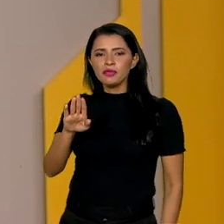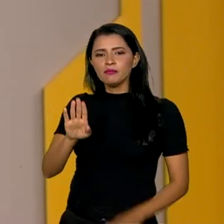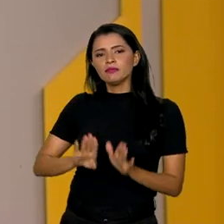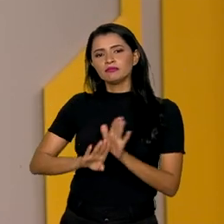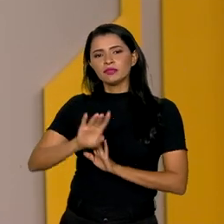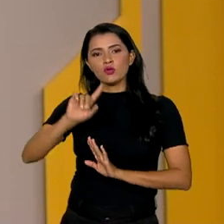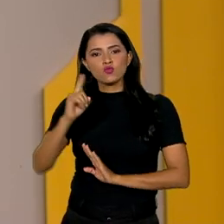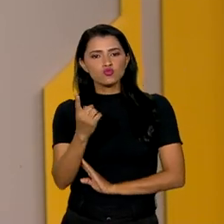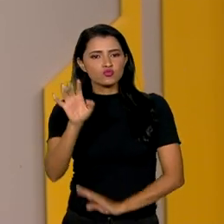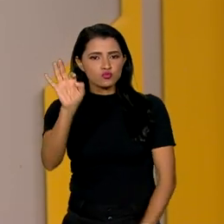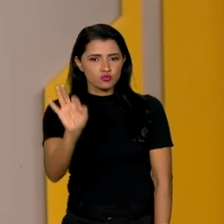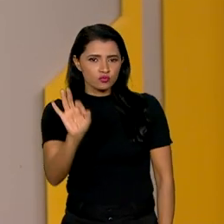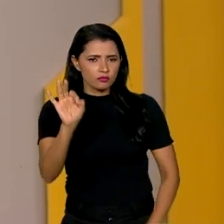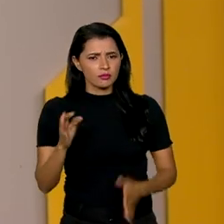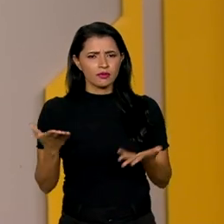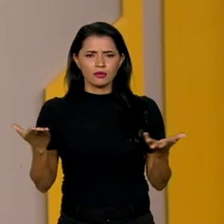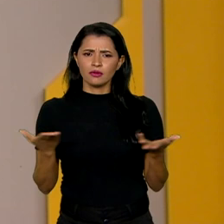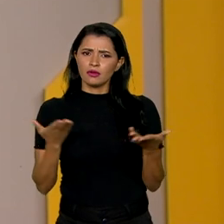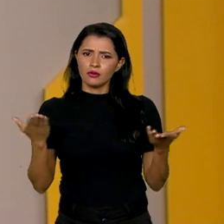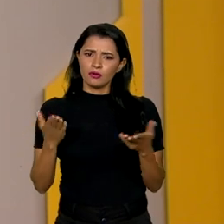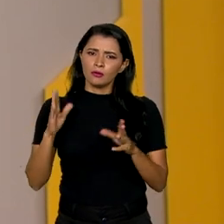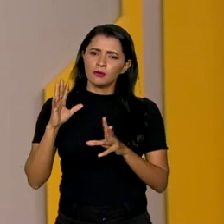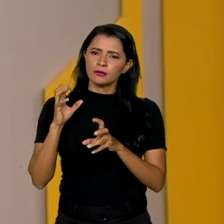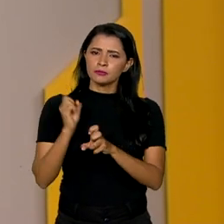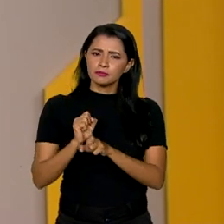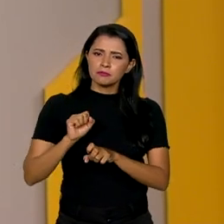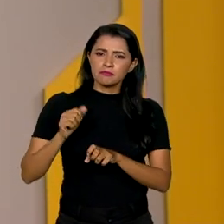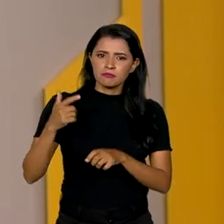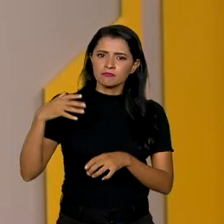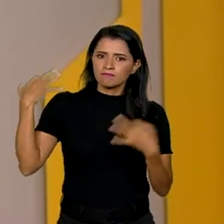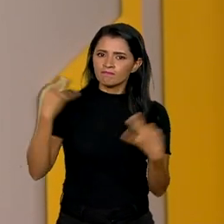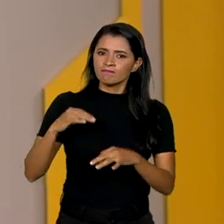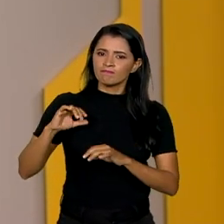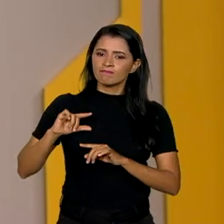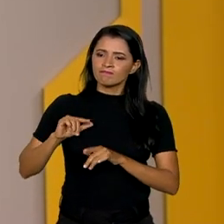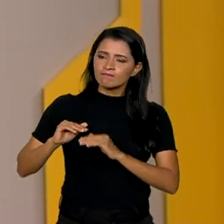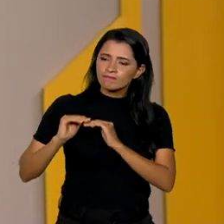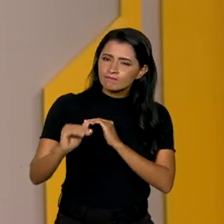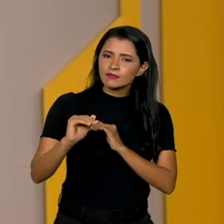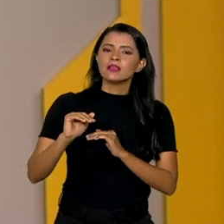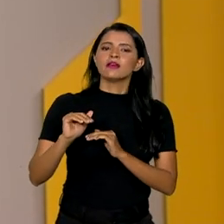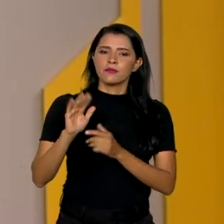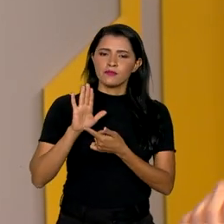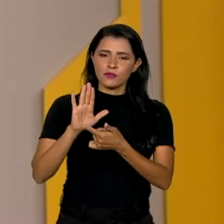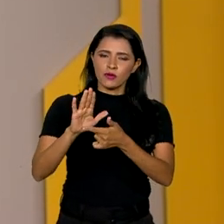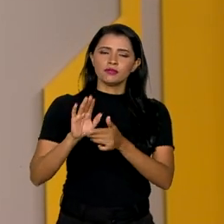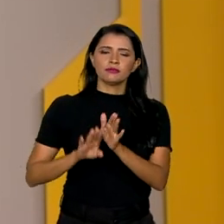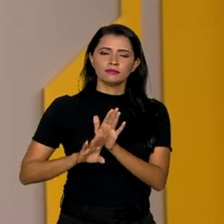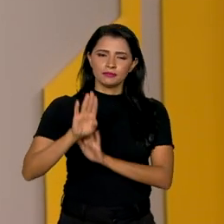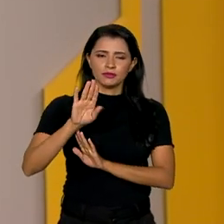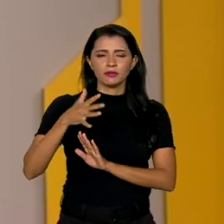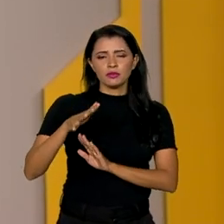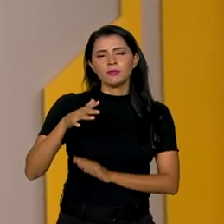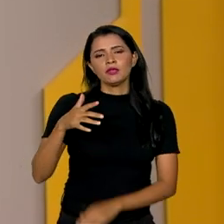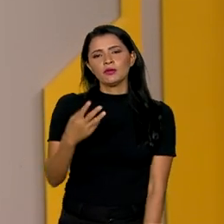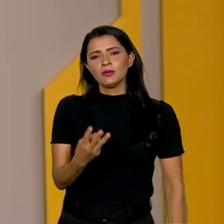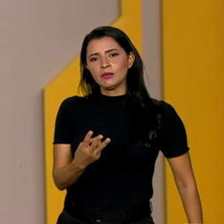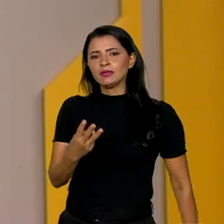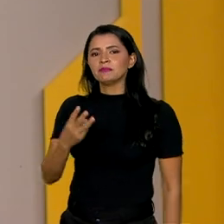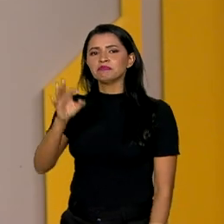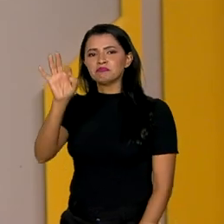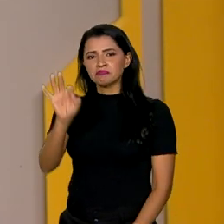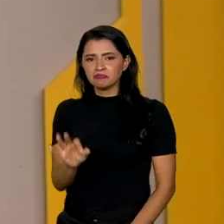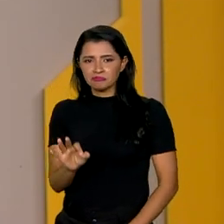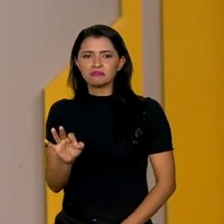apenas 1%. E agora, as previsões mais conservadoras já apontam um crescimento que gira em torno de 3